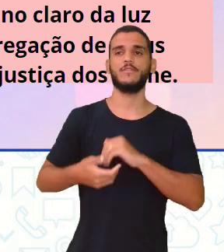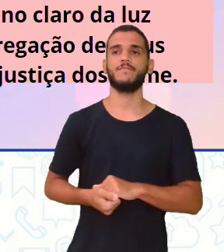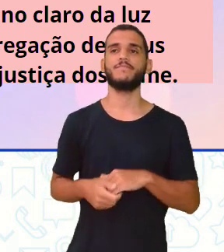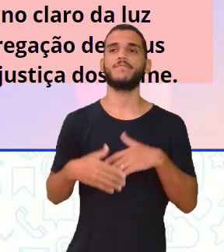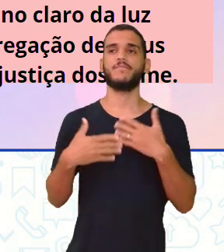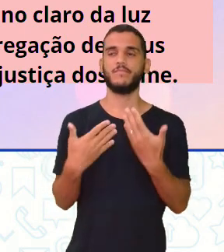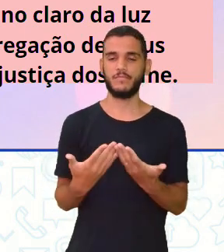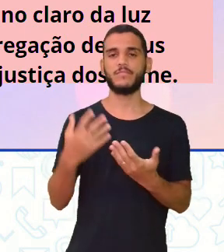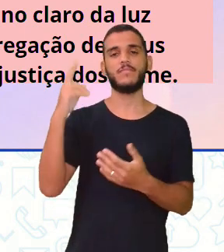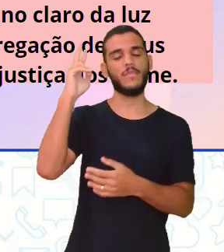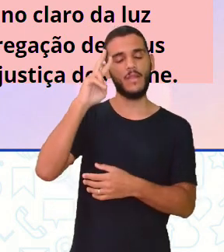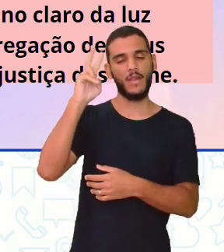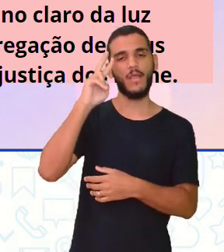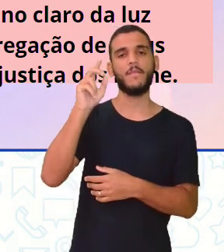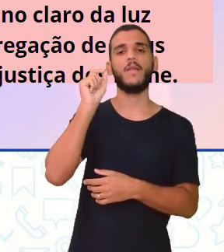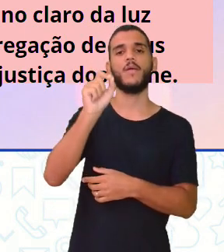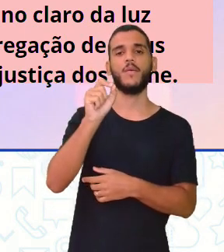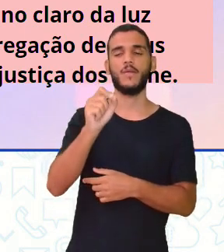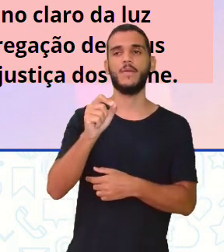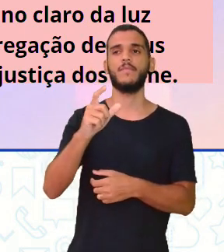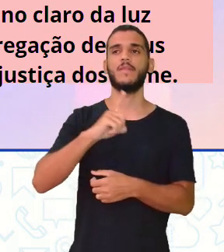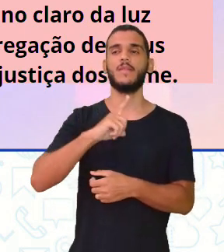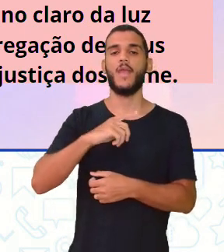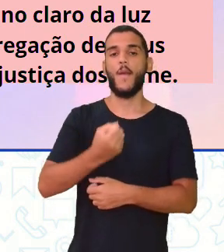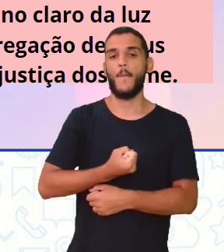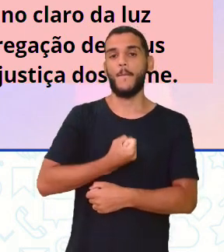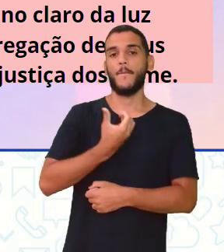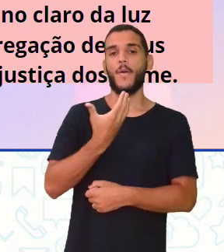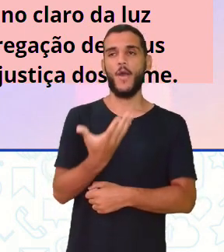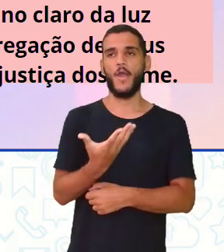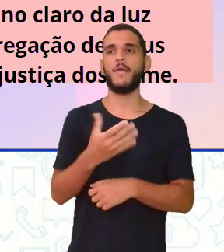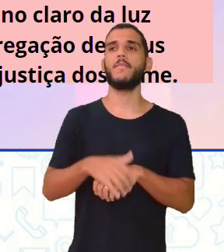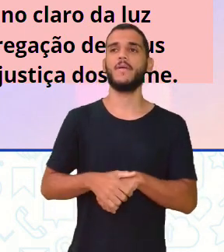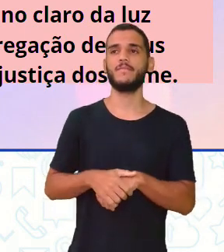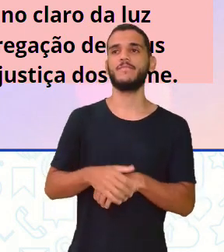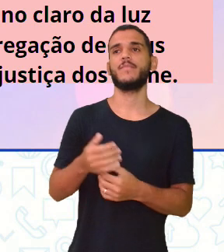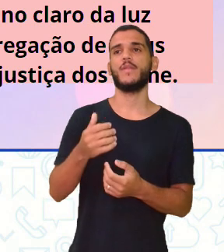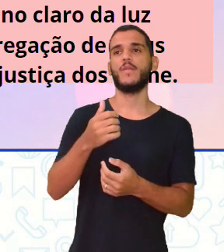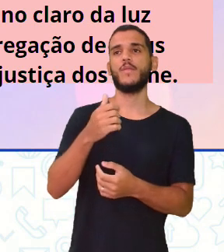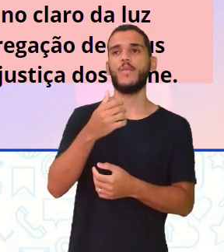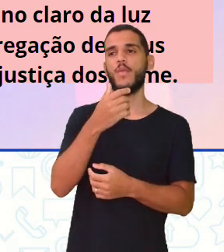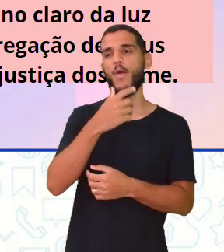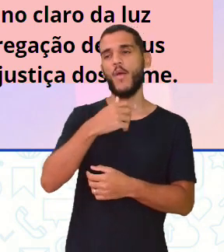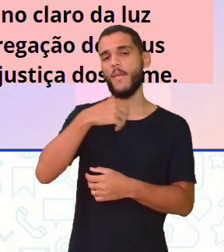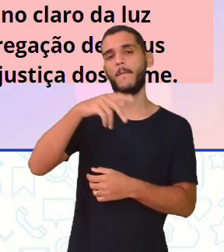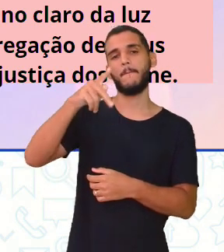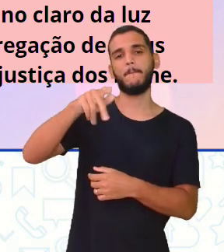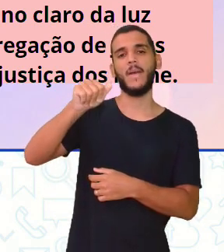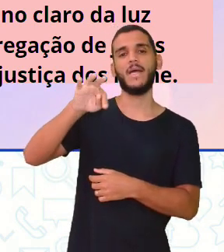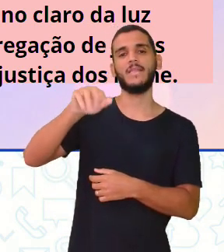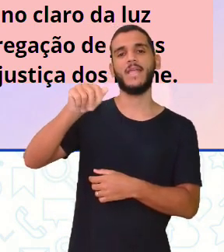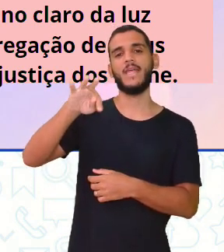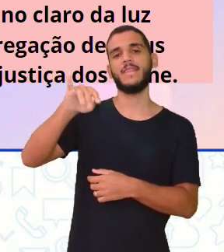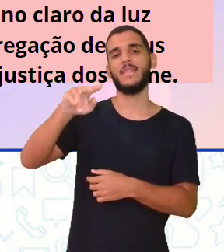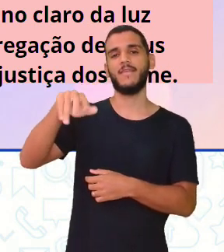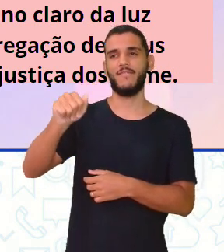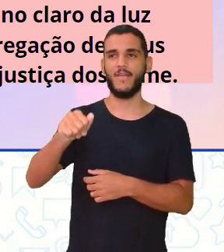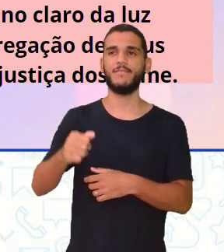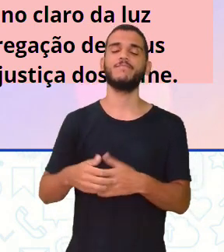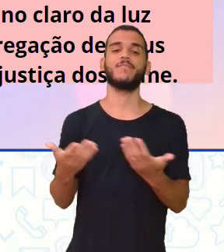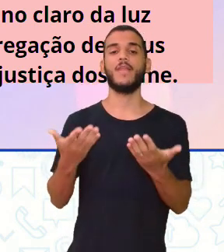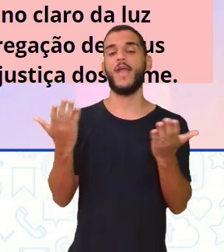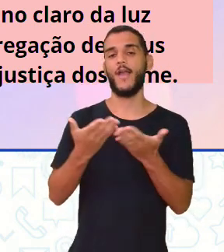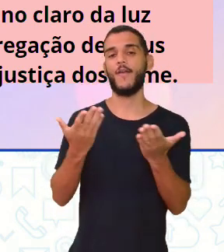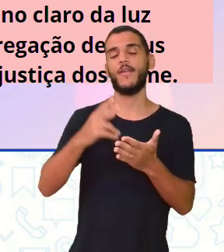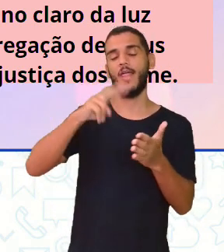Para a gente relembrar, eu trouxe esse poema de patativa do Açaré, que não conseguimos ler na aula passada. Então, vamos ler juntos